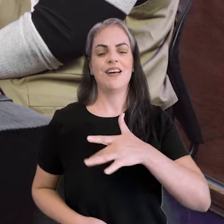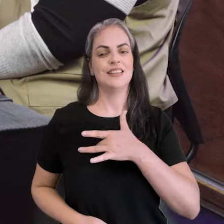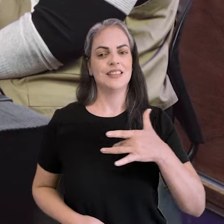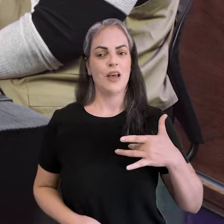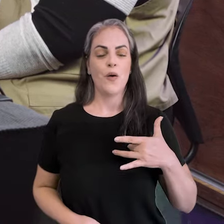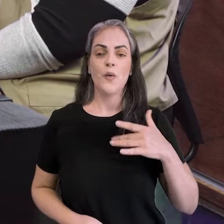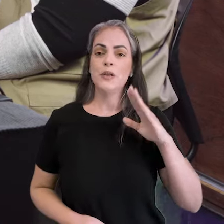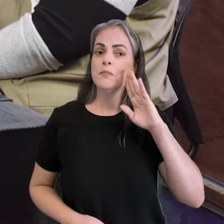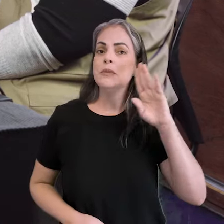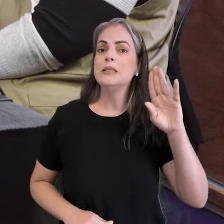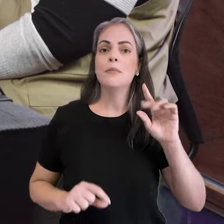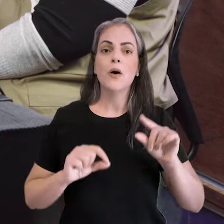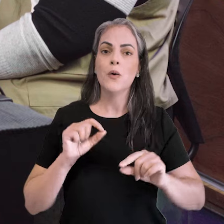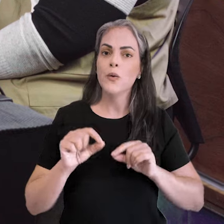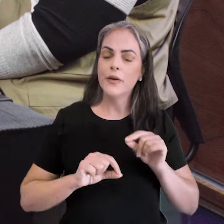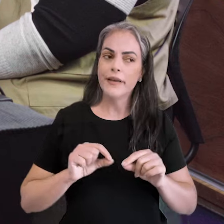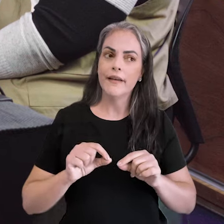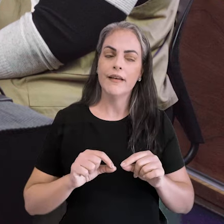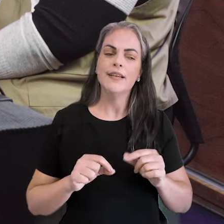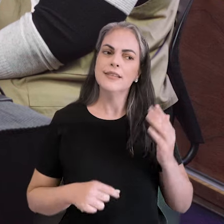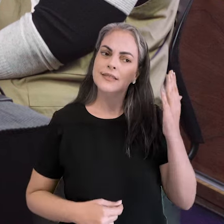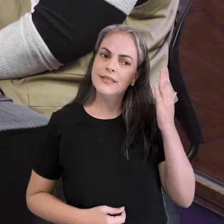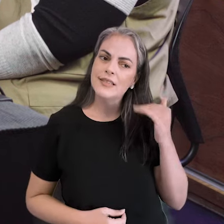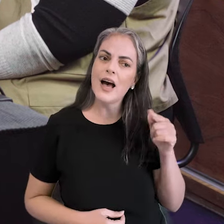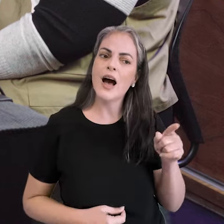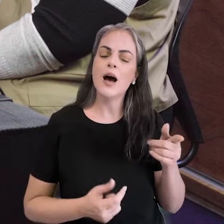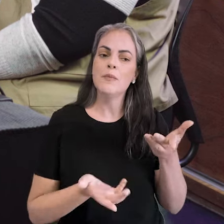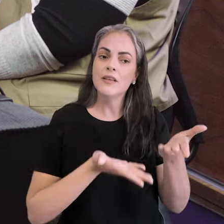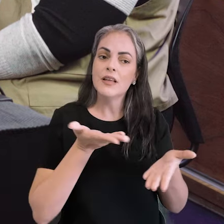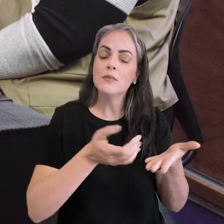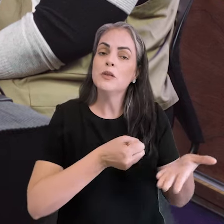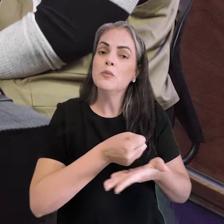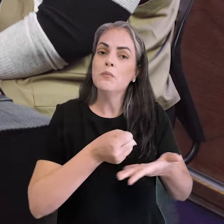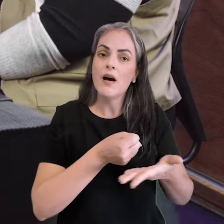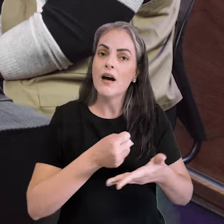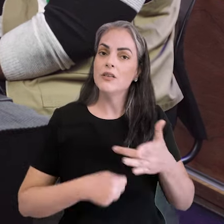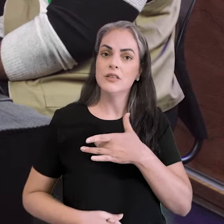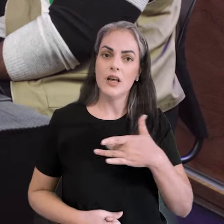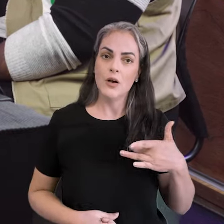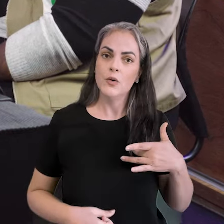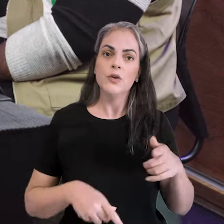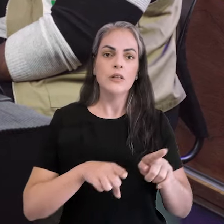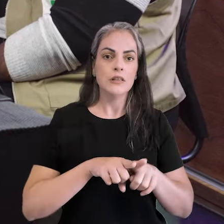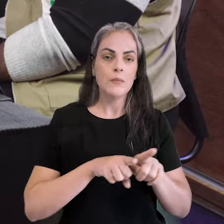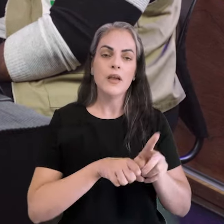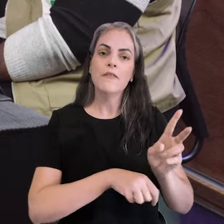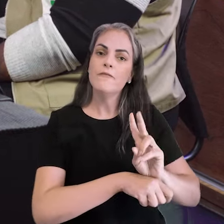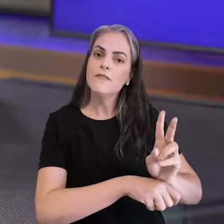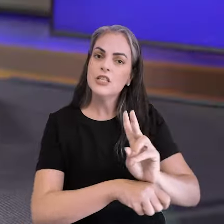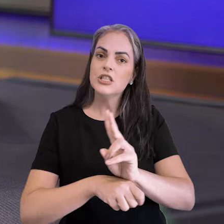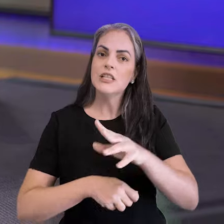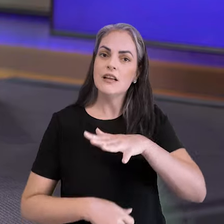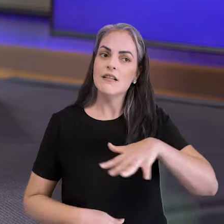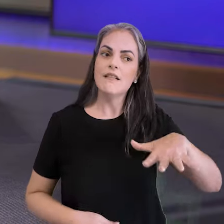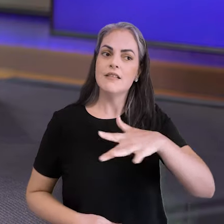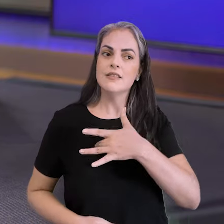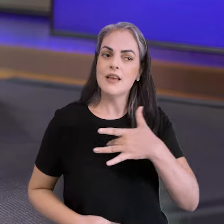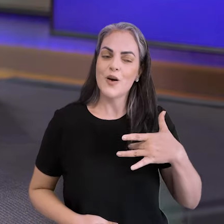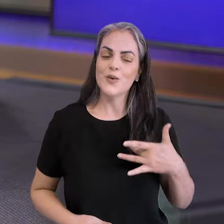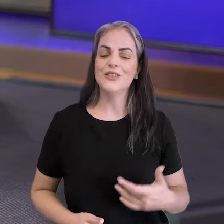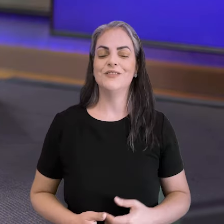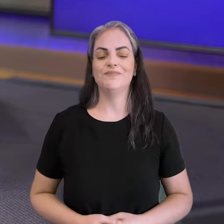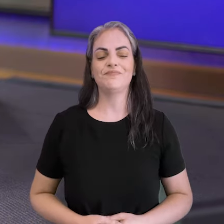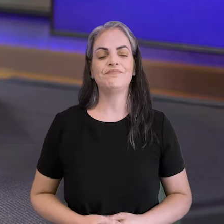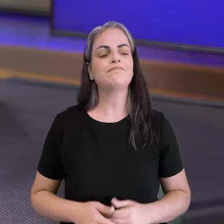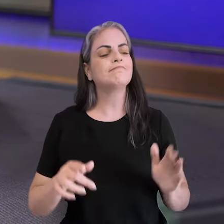quando a gente fala na formação que incide sobre a atenção básica, atenção primária em saúde e a vigilância em saúde. E Sandra, como é